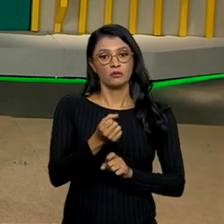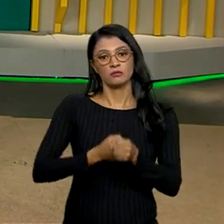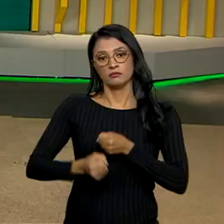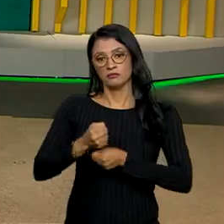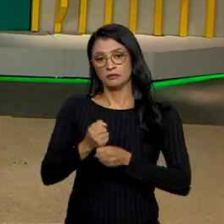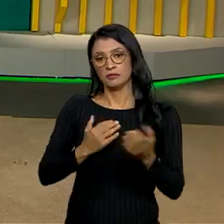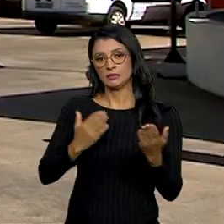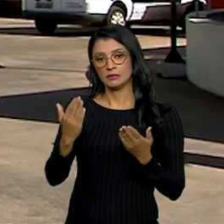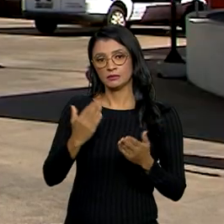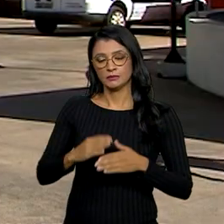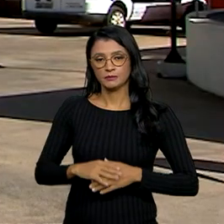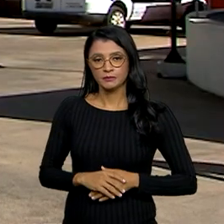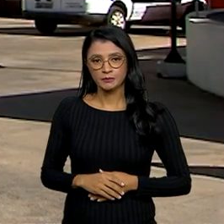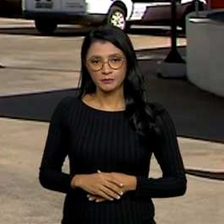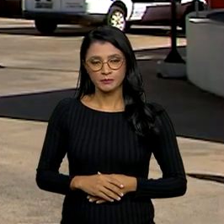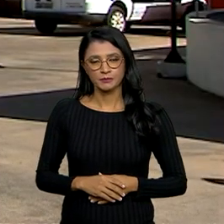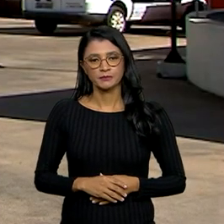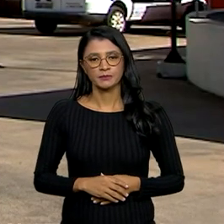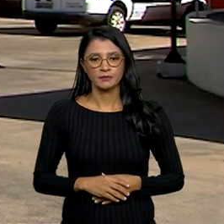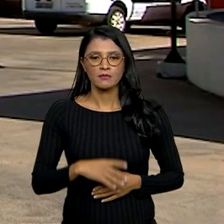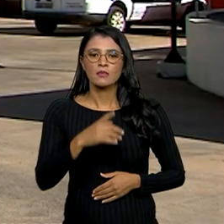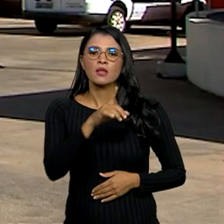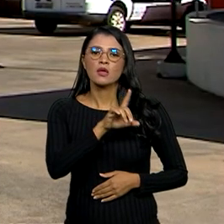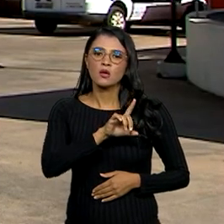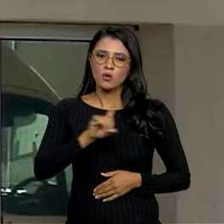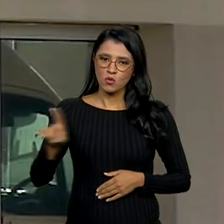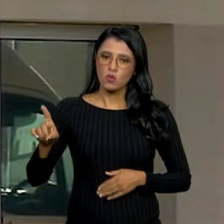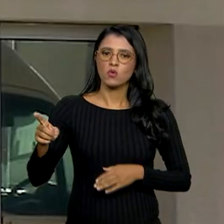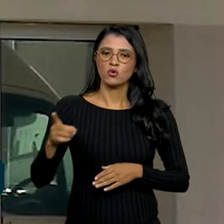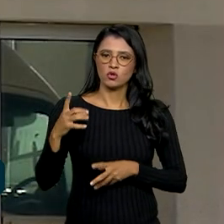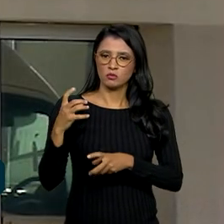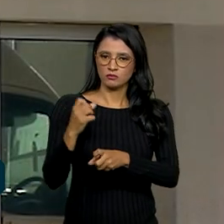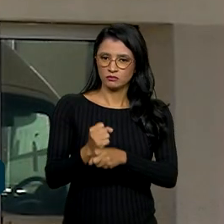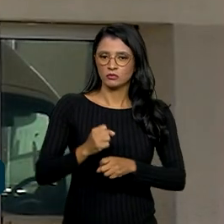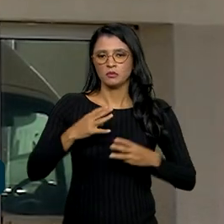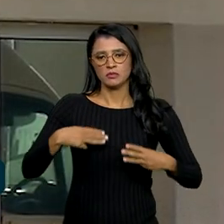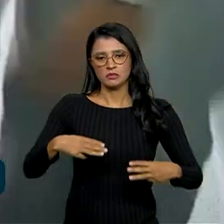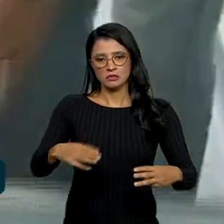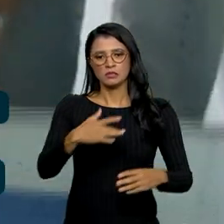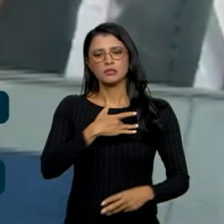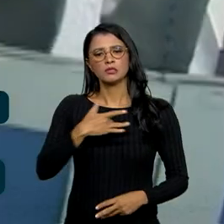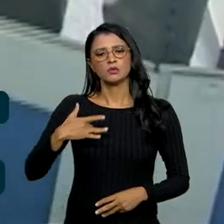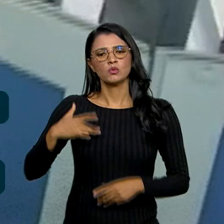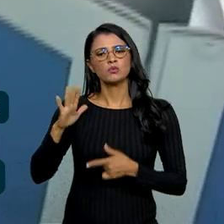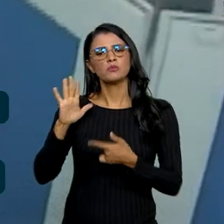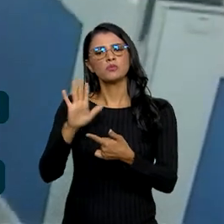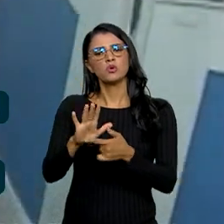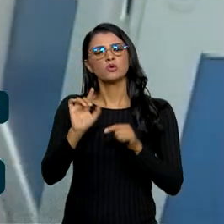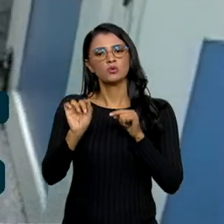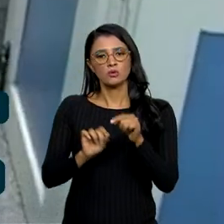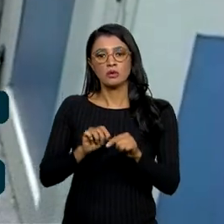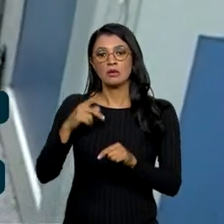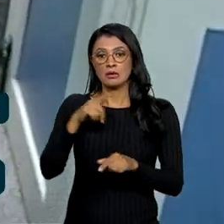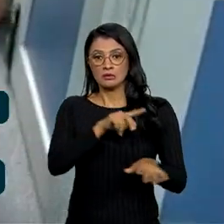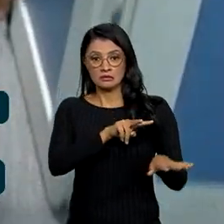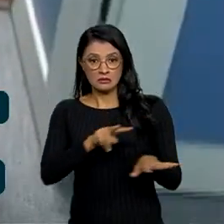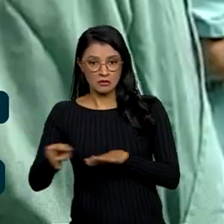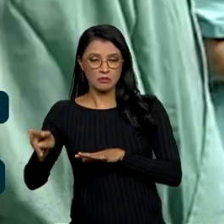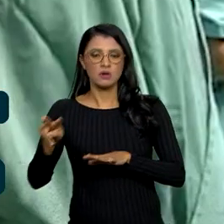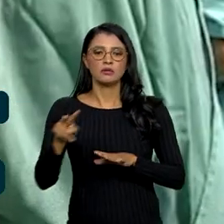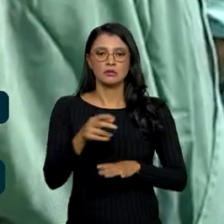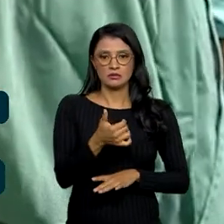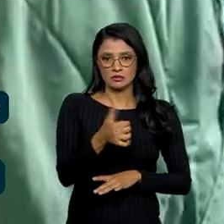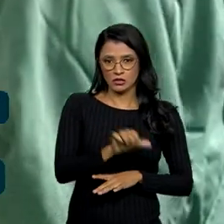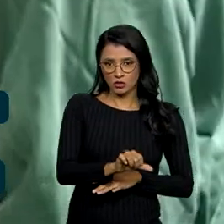passado. A última atualização do Ministério da Saúde mostra que só na semana, entre